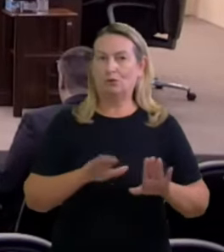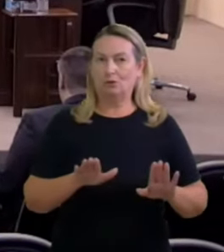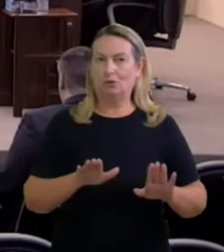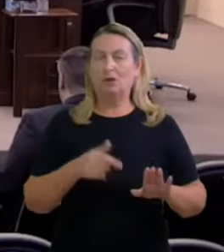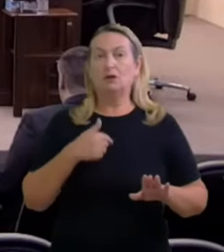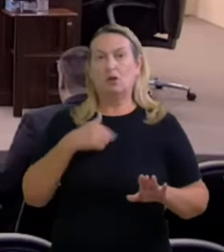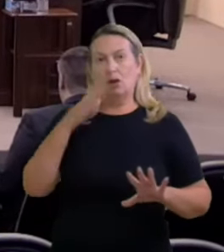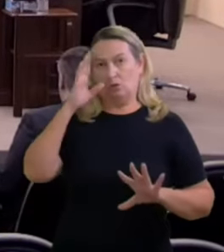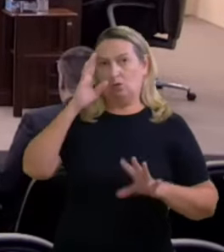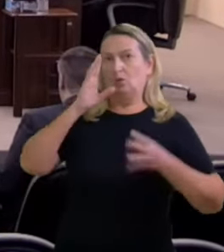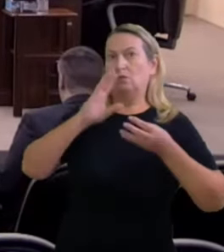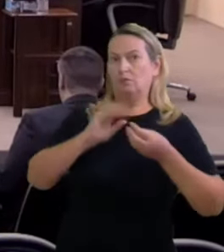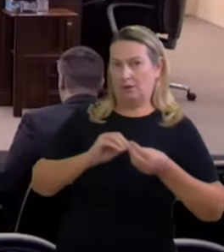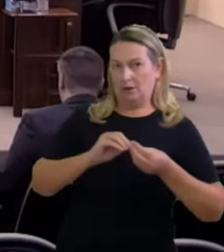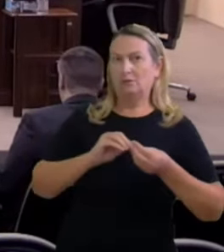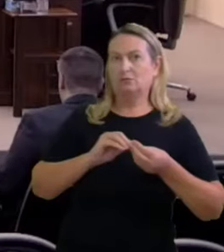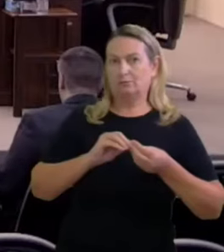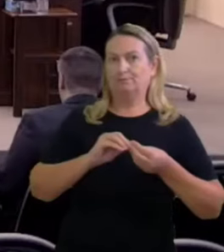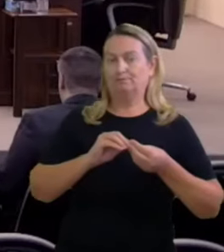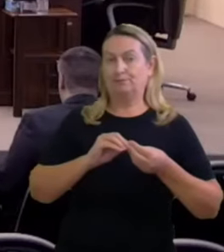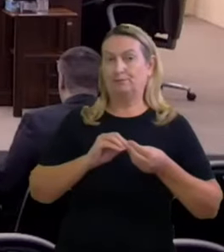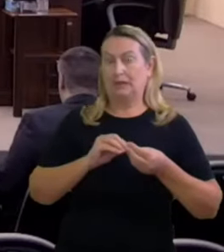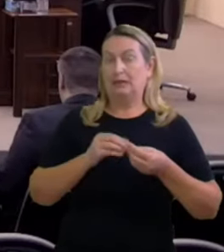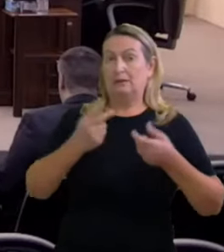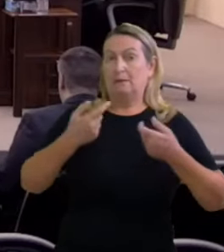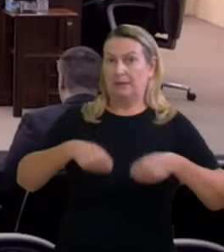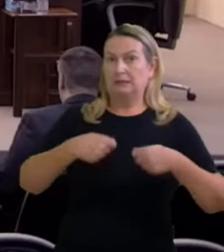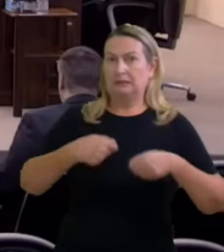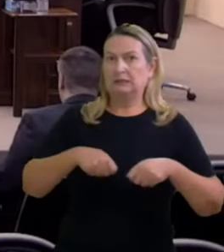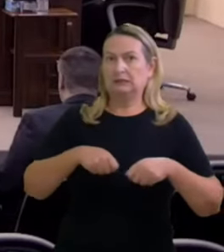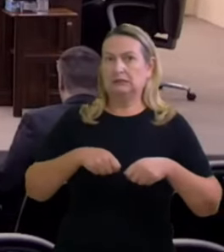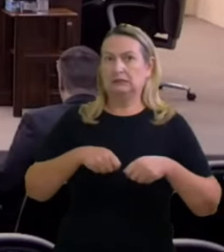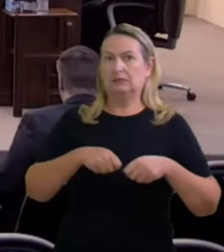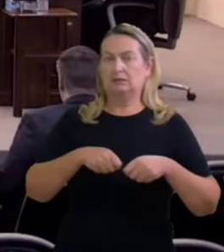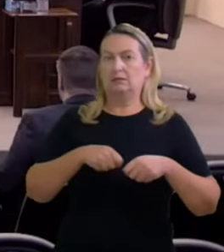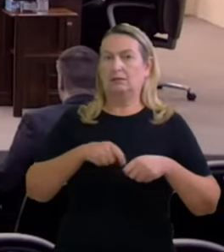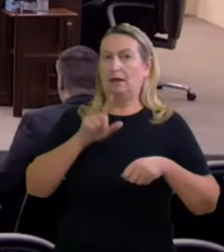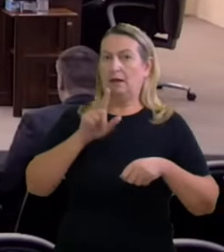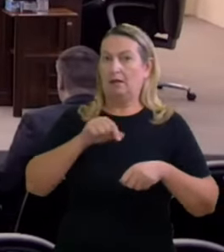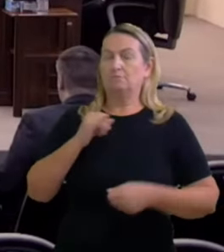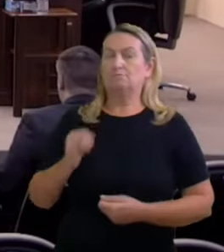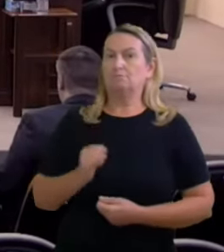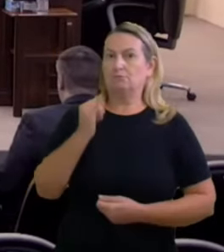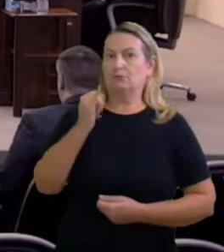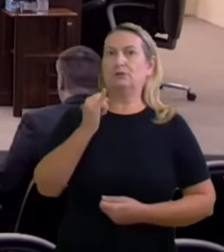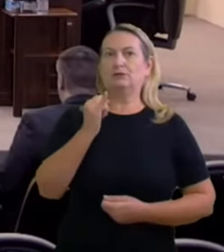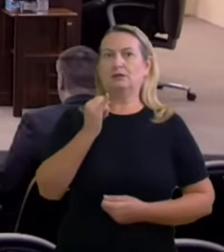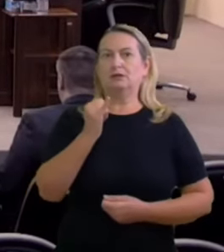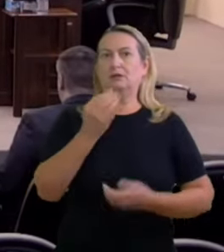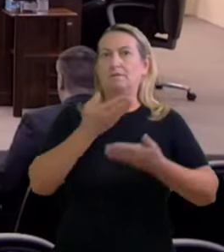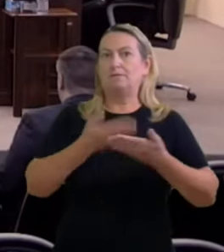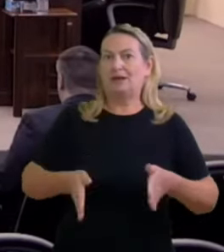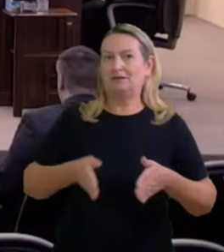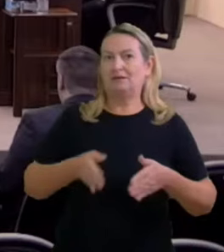nesse tipo de demanda que pode importar em perda de mandato